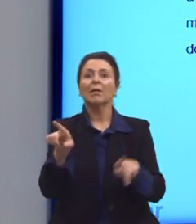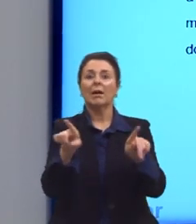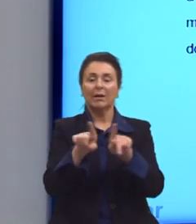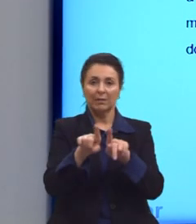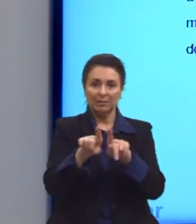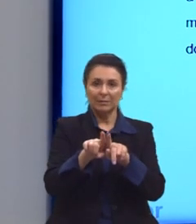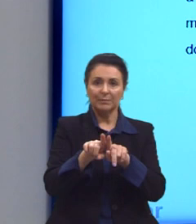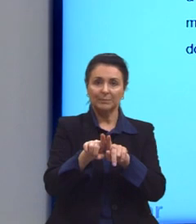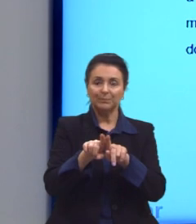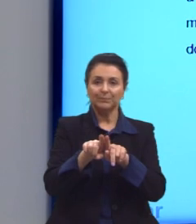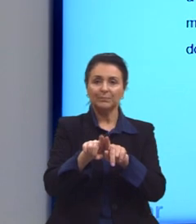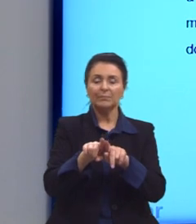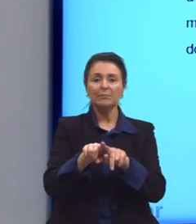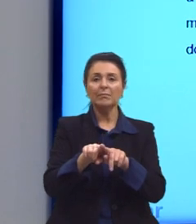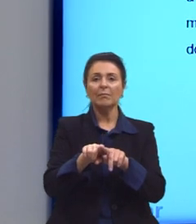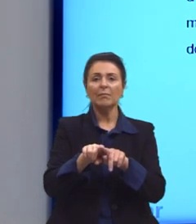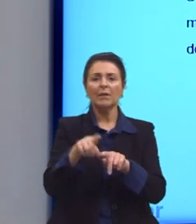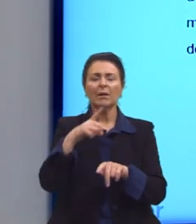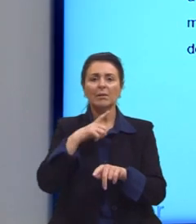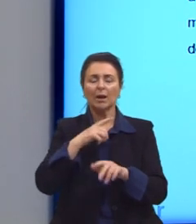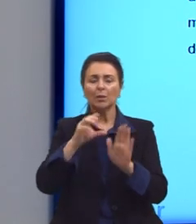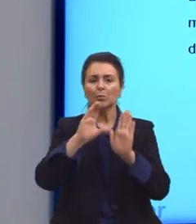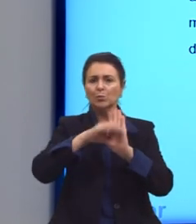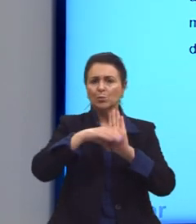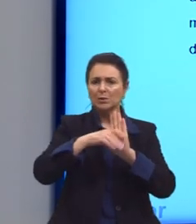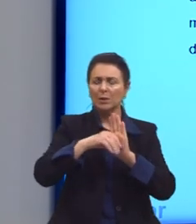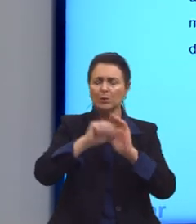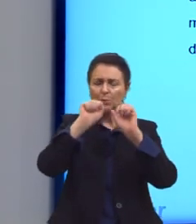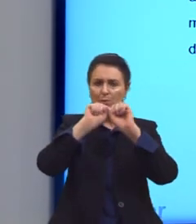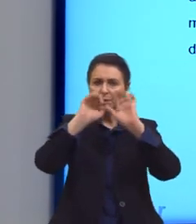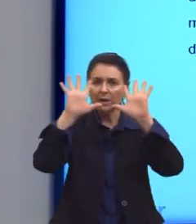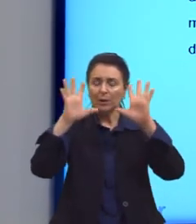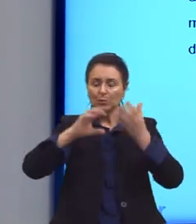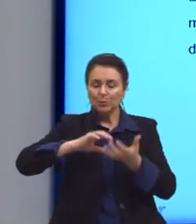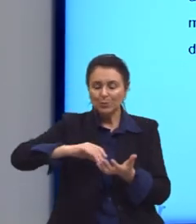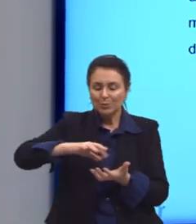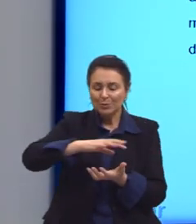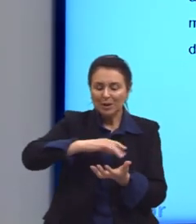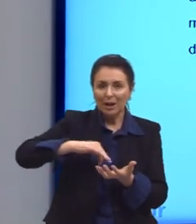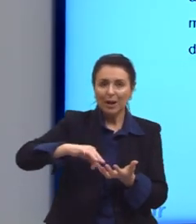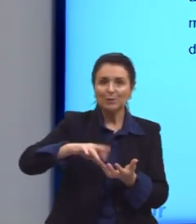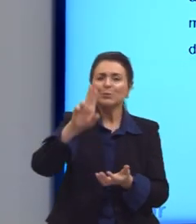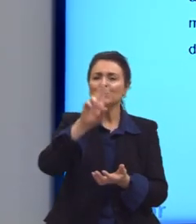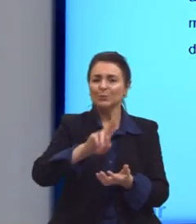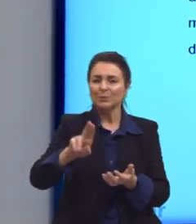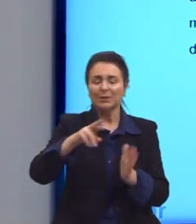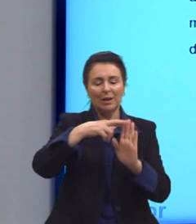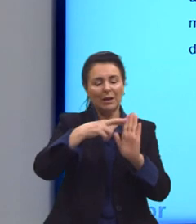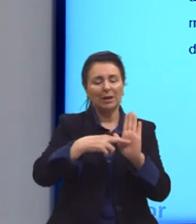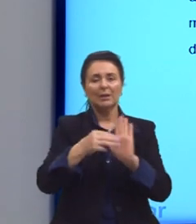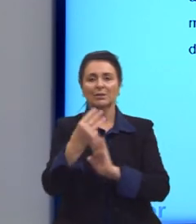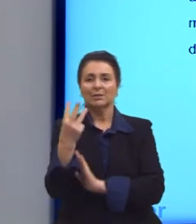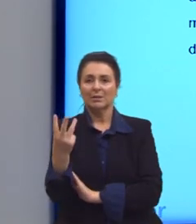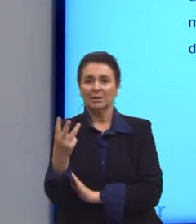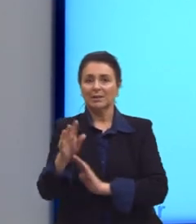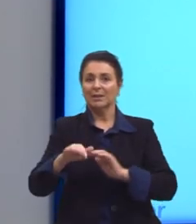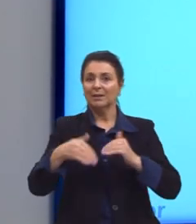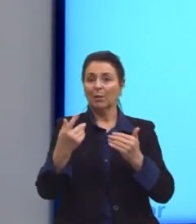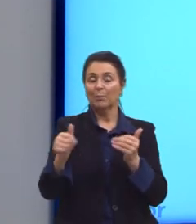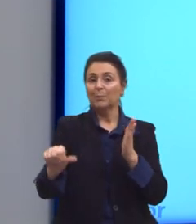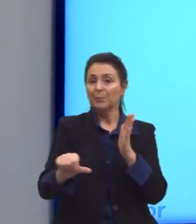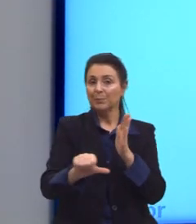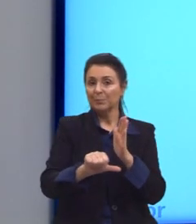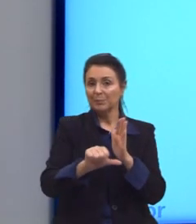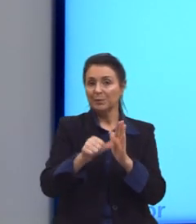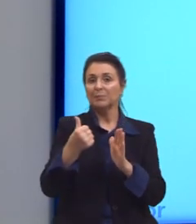desses conceitos bem definidos, os cálculos são somente regras de três, ok? Então, primeiro,